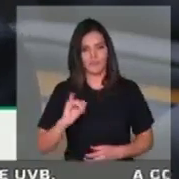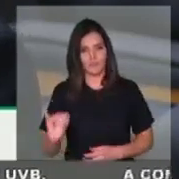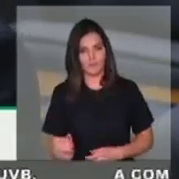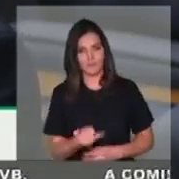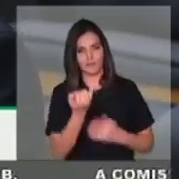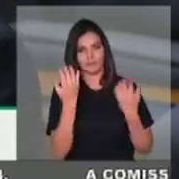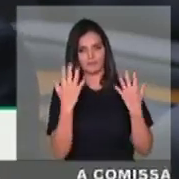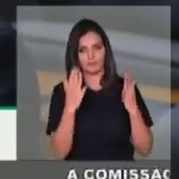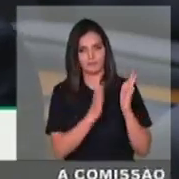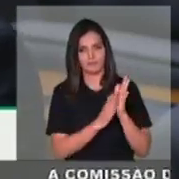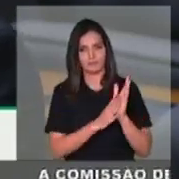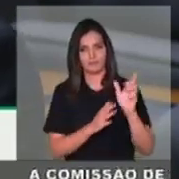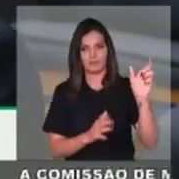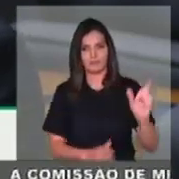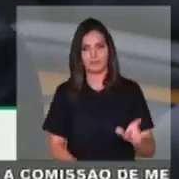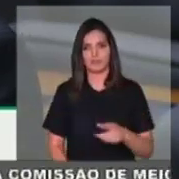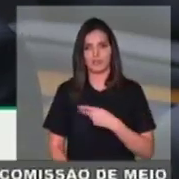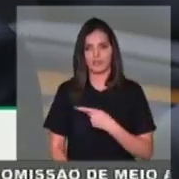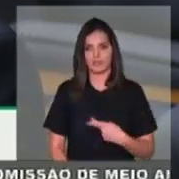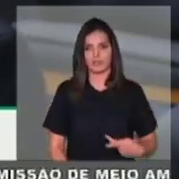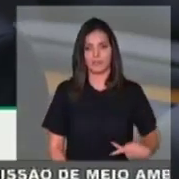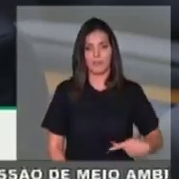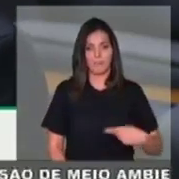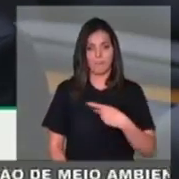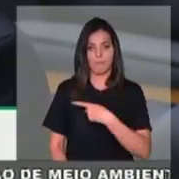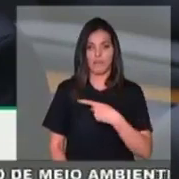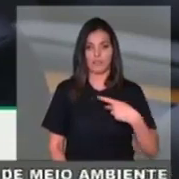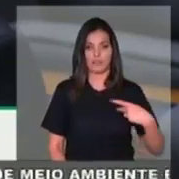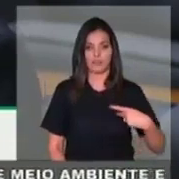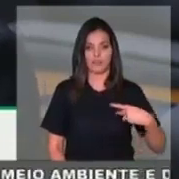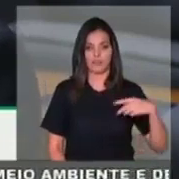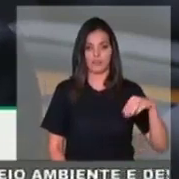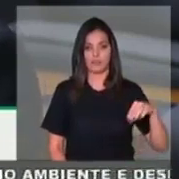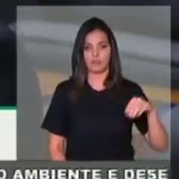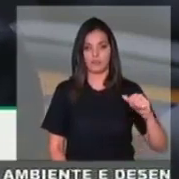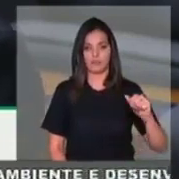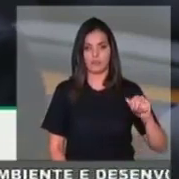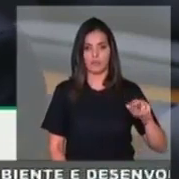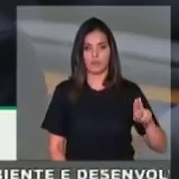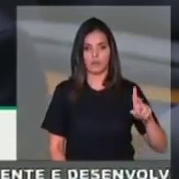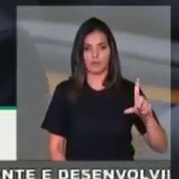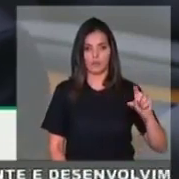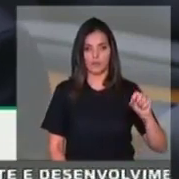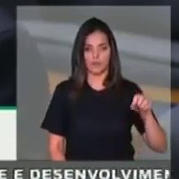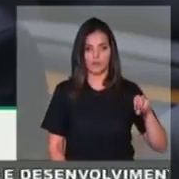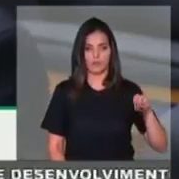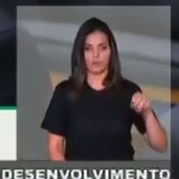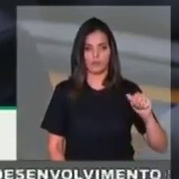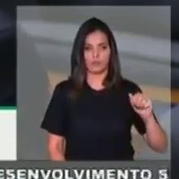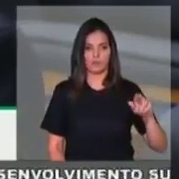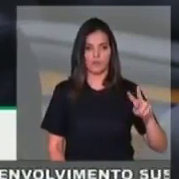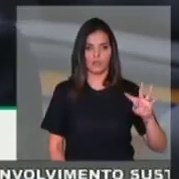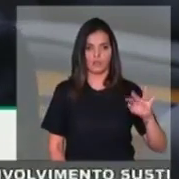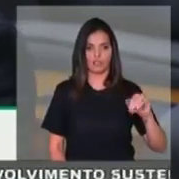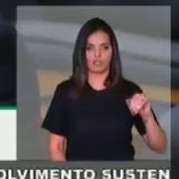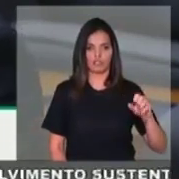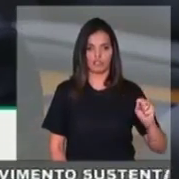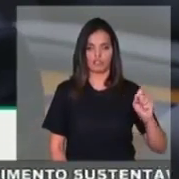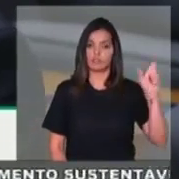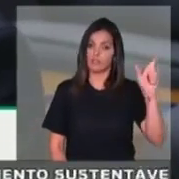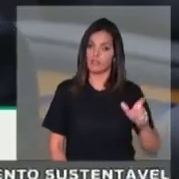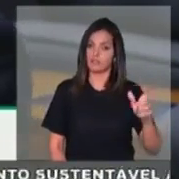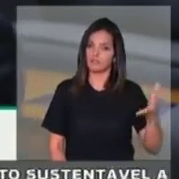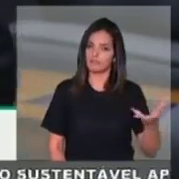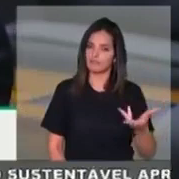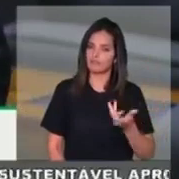parabenizar o presidente daquela convenção, o pastor Paulo Martins Neto, e pelo brilhante trabalho que vem